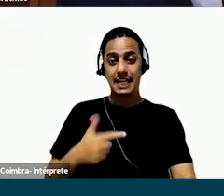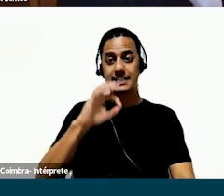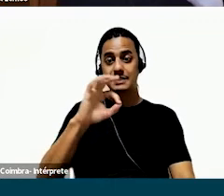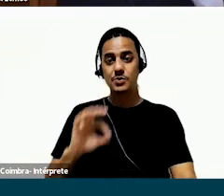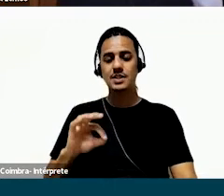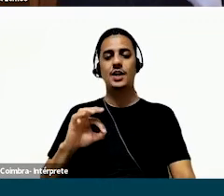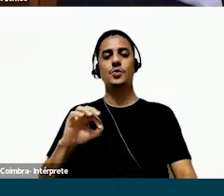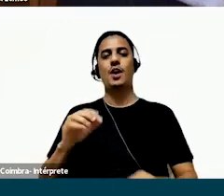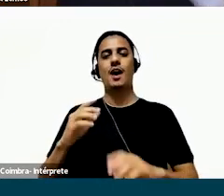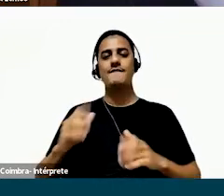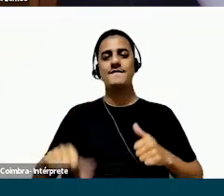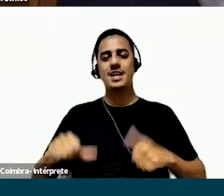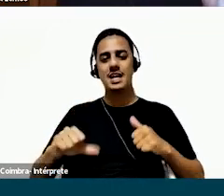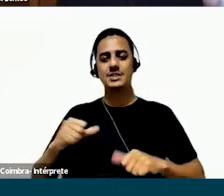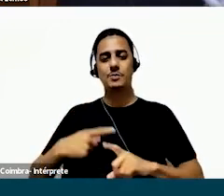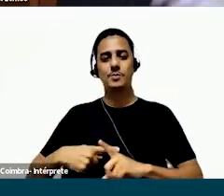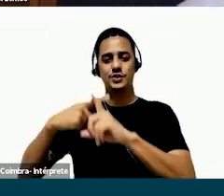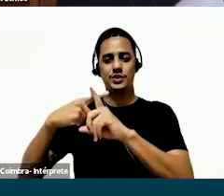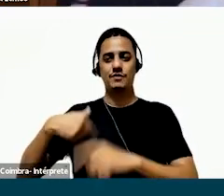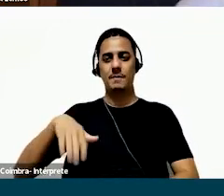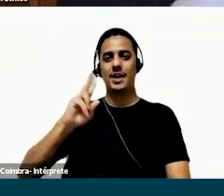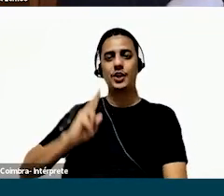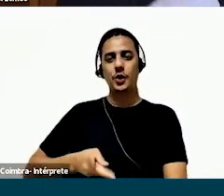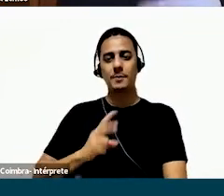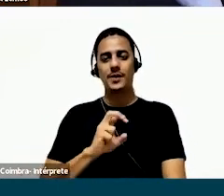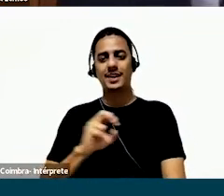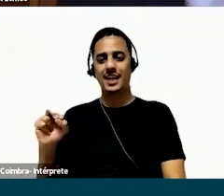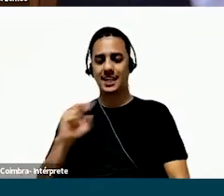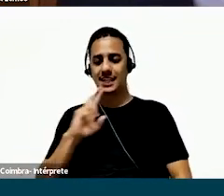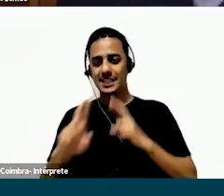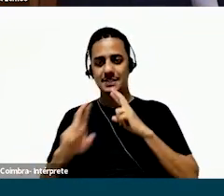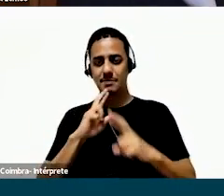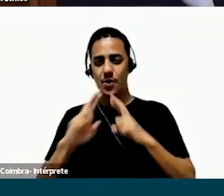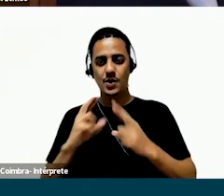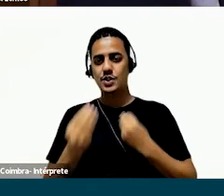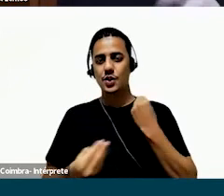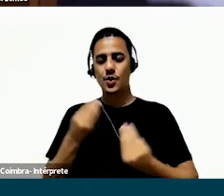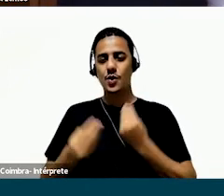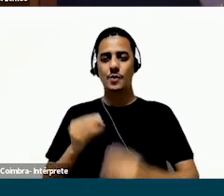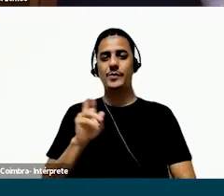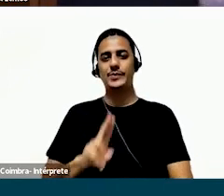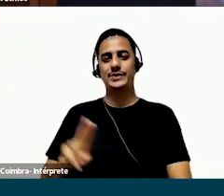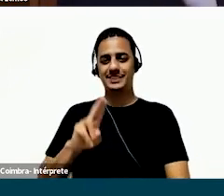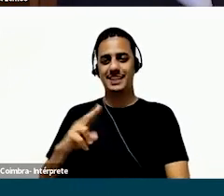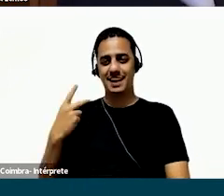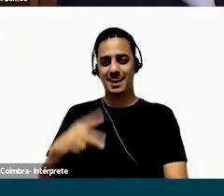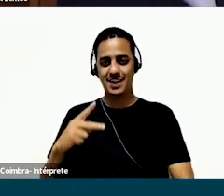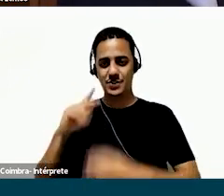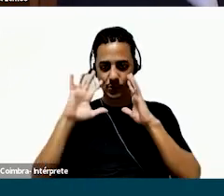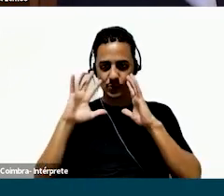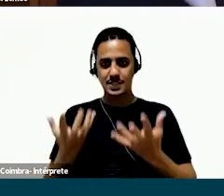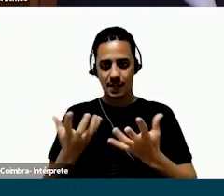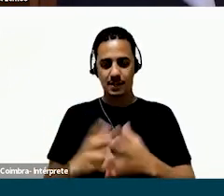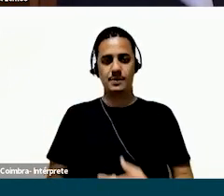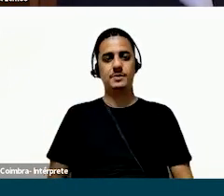teve 73% de avaliações positivas num contexto de mais de 2.500 respostas, aí, sobre como tinha sido usar esse,